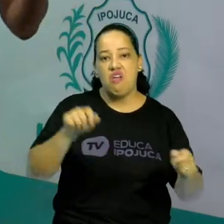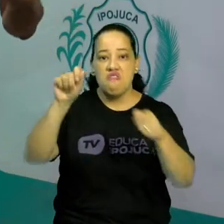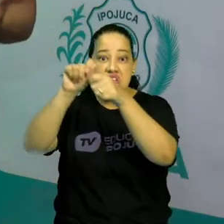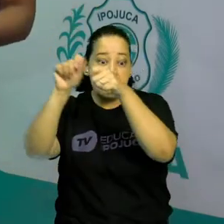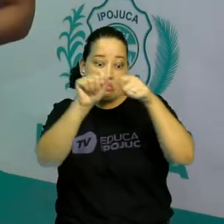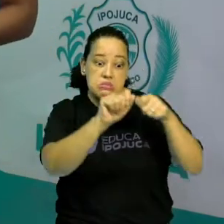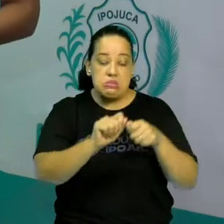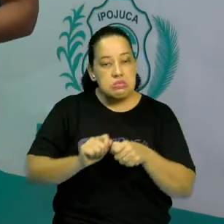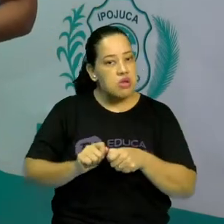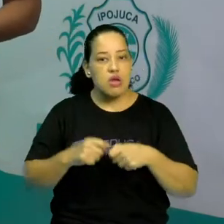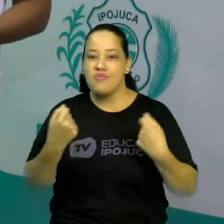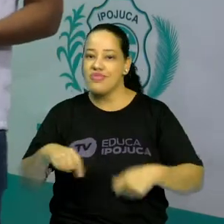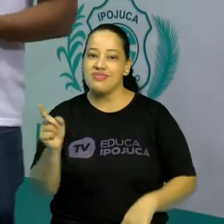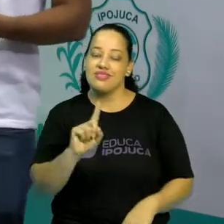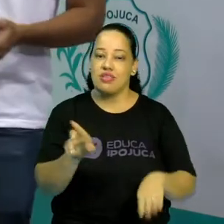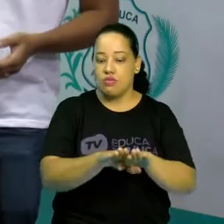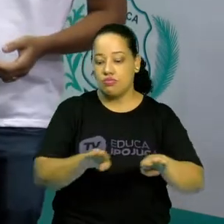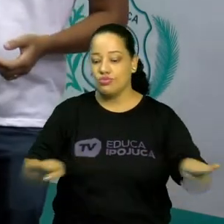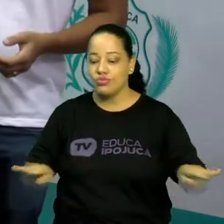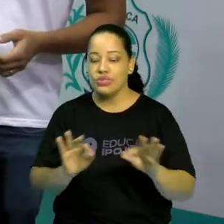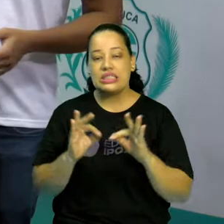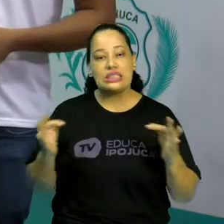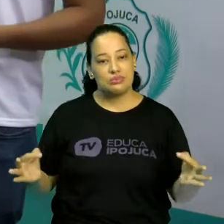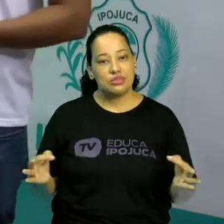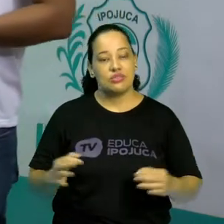fabricada para que seja jogado.